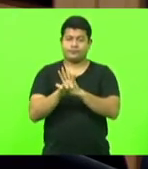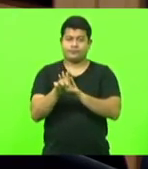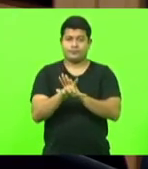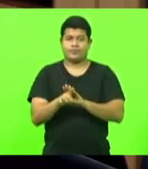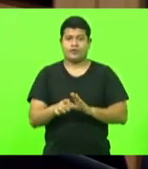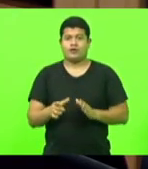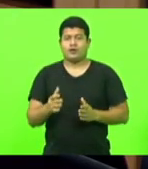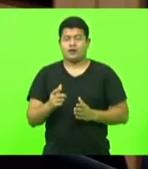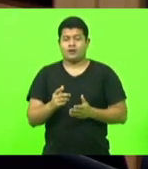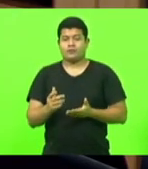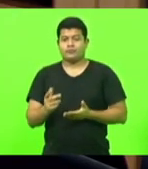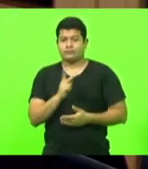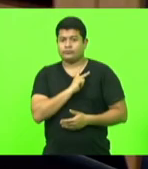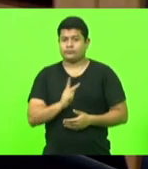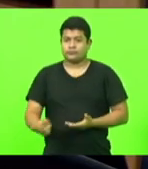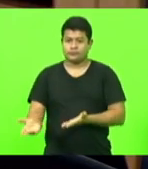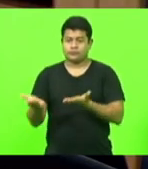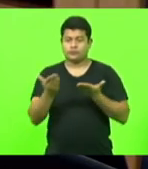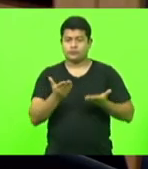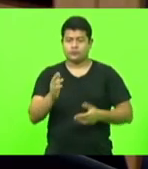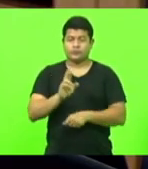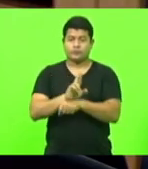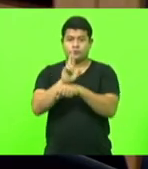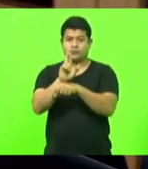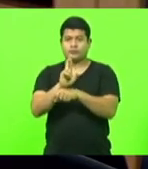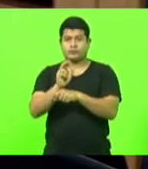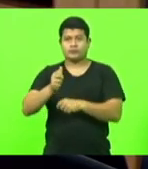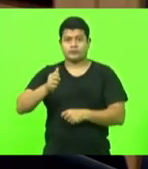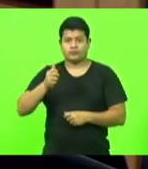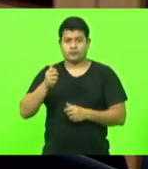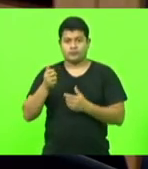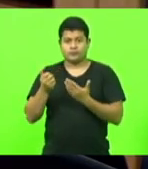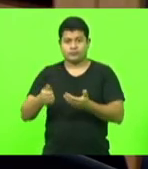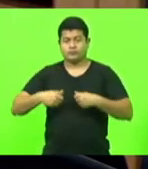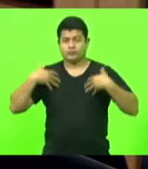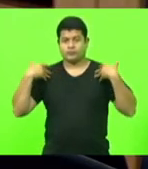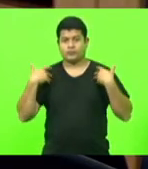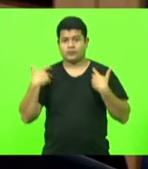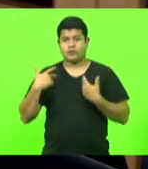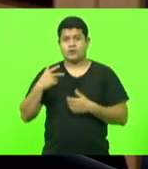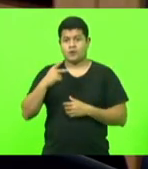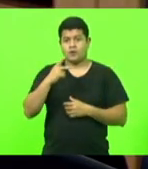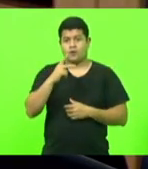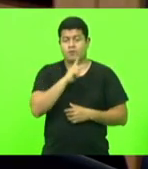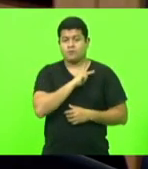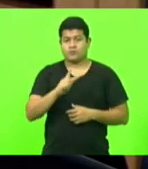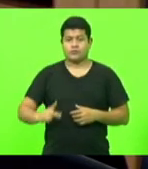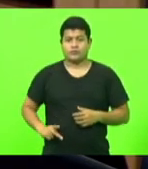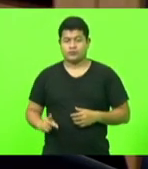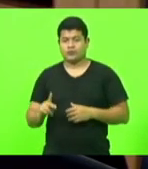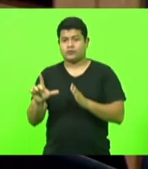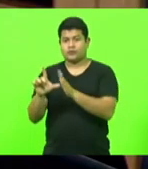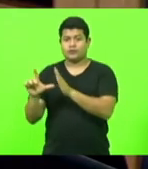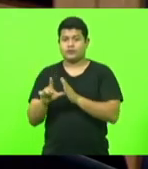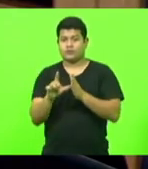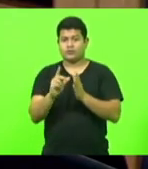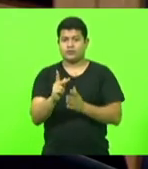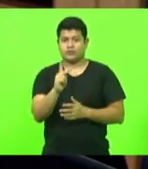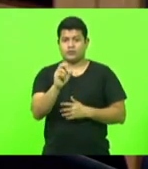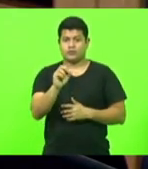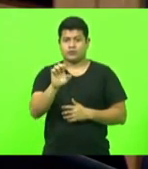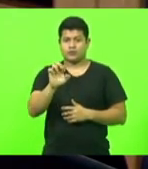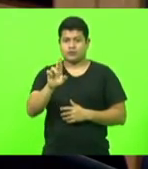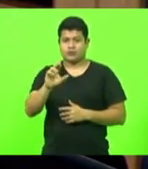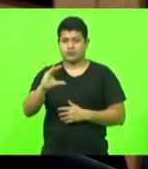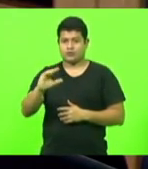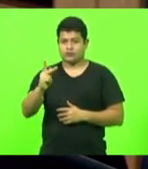uso da palavra. Em nome dos homenageados, o Presidente da Lojas Kerich, Sr. Antônio Kerich. Em nome do Conselho